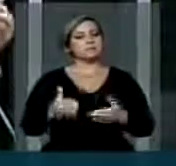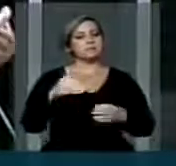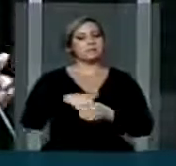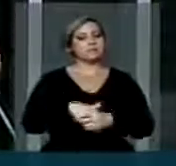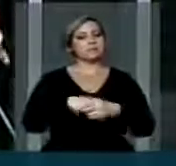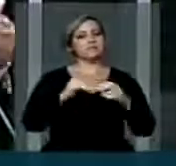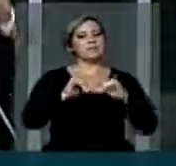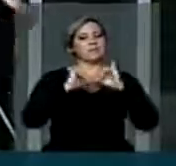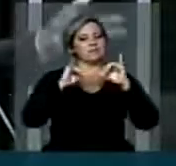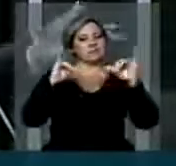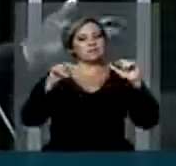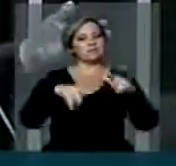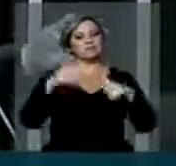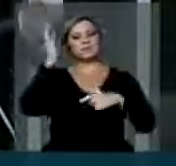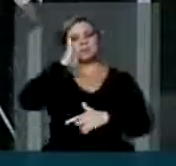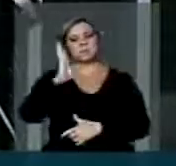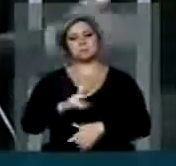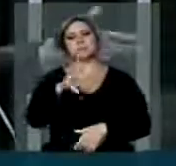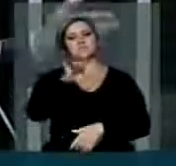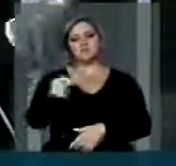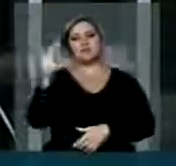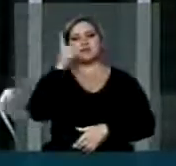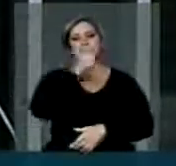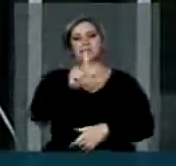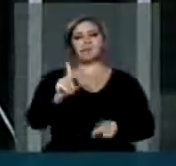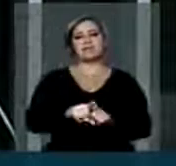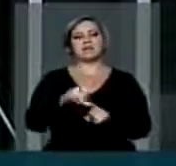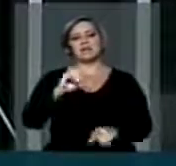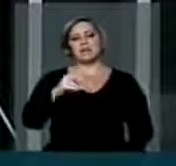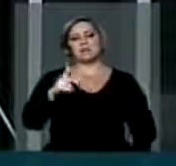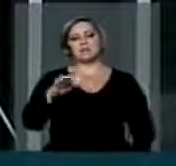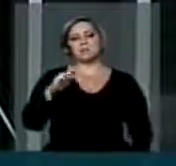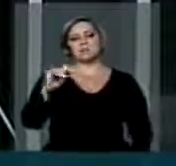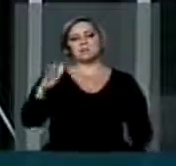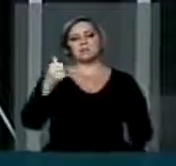certeza, o Brasil será o grande vitorioso com a oposição que vai ganhar as eleições. vai as coisas. Ótimo. E eu